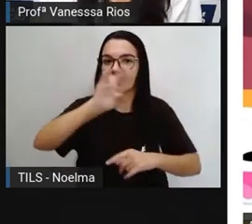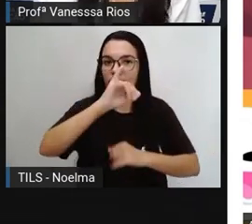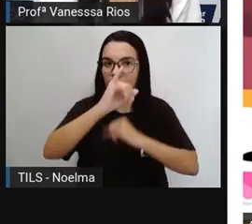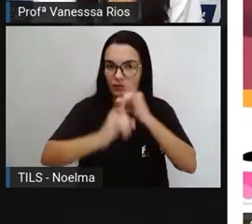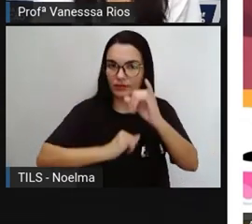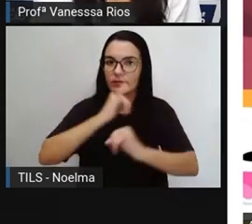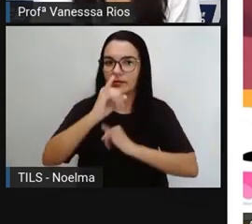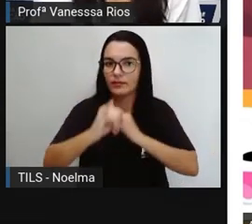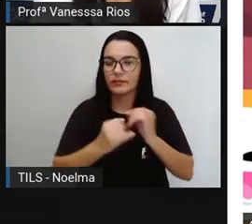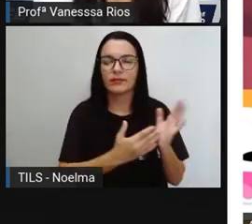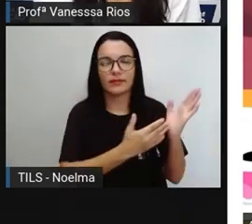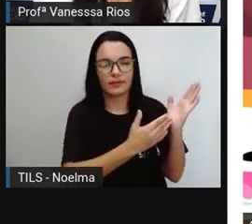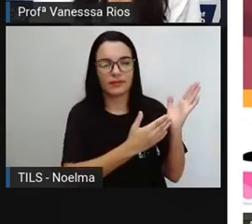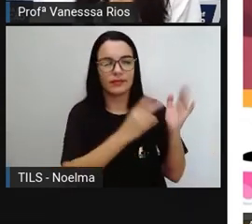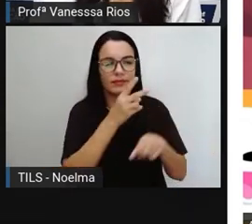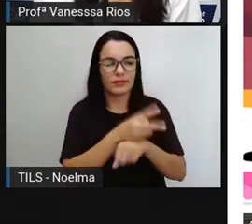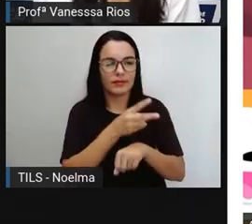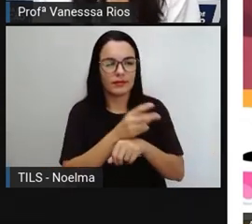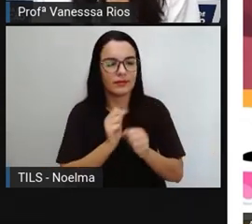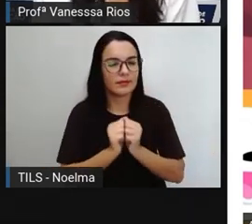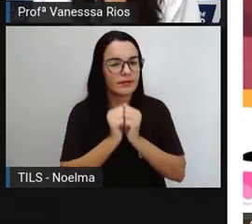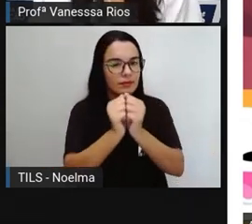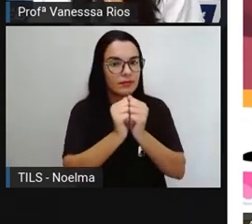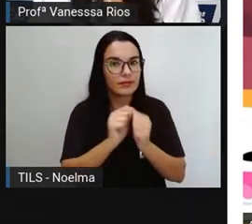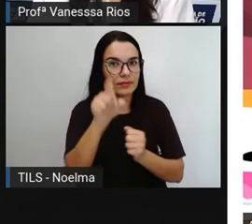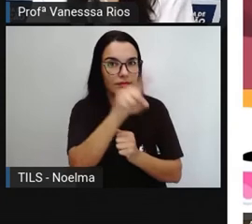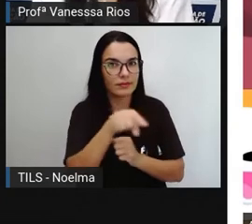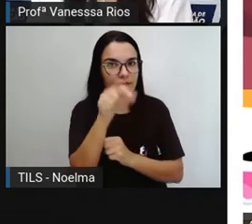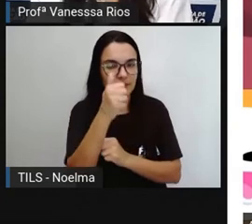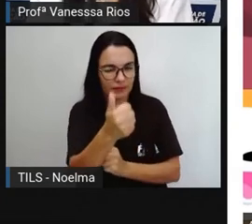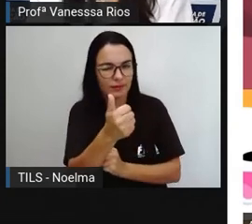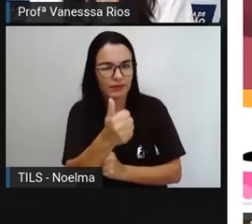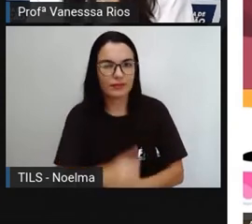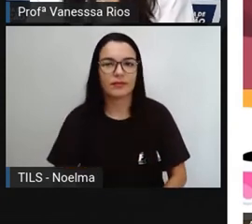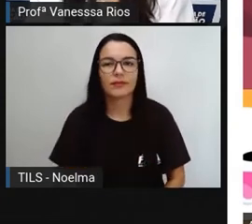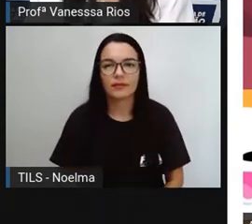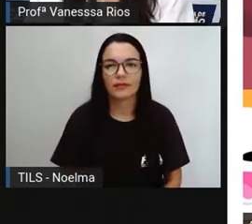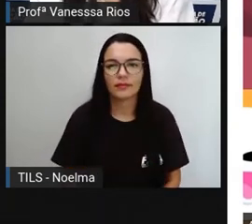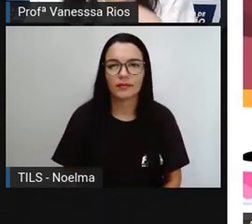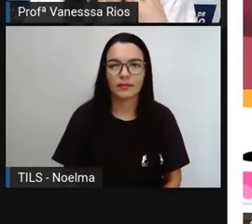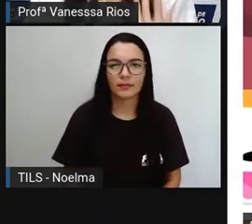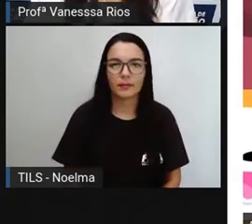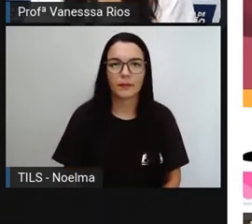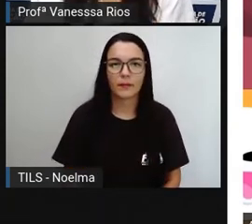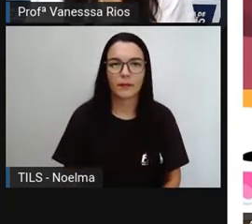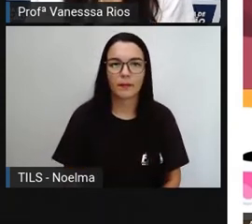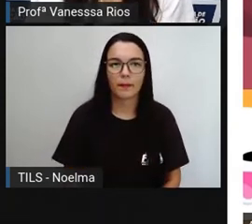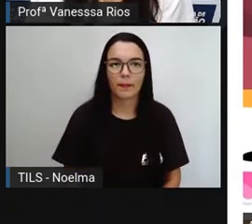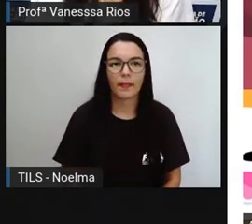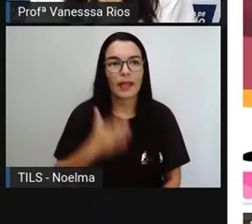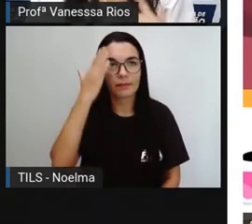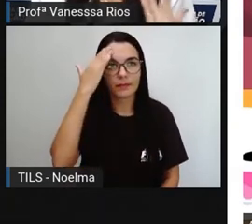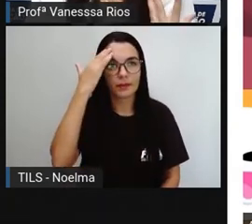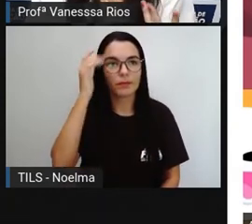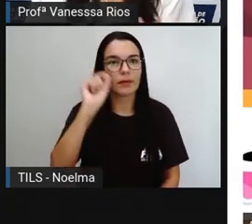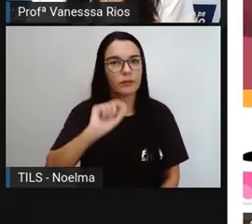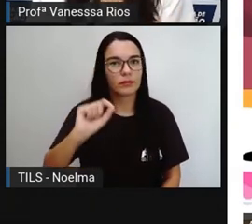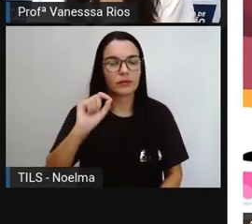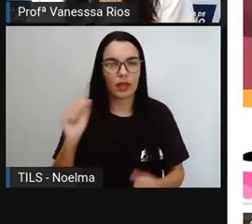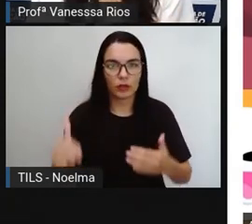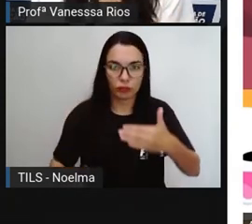aprovar e observar um vídeo aqui junto com vocês, tá certo? Então, para sabermos mais, para